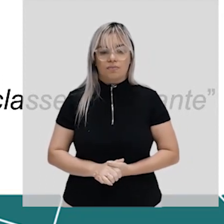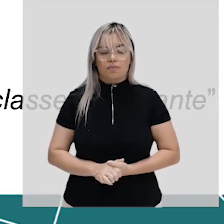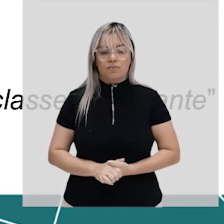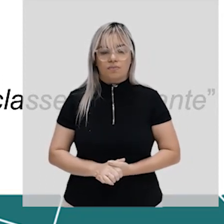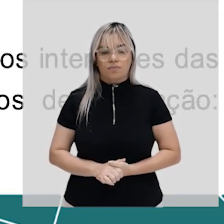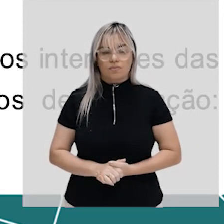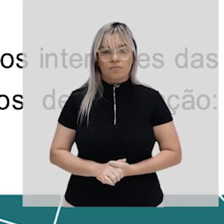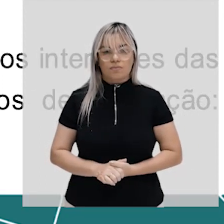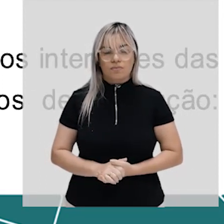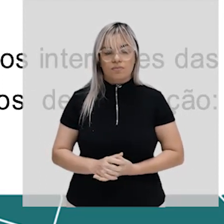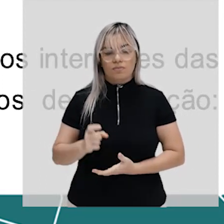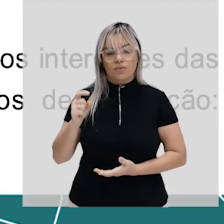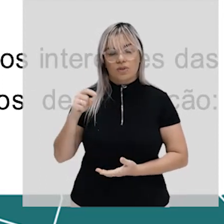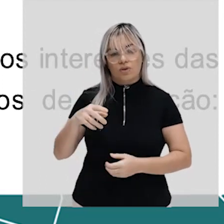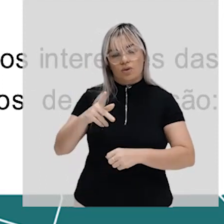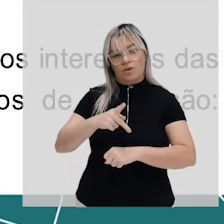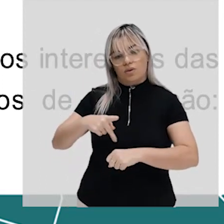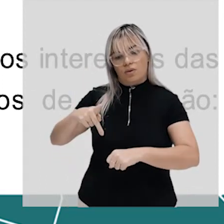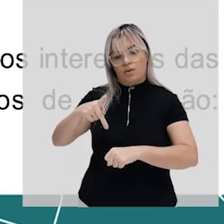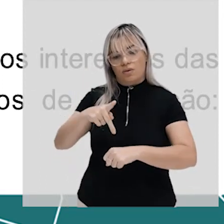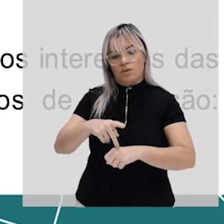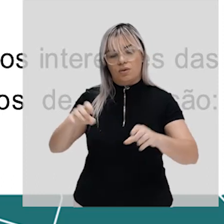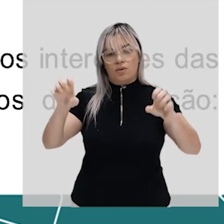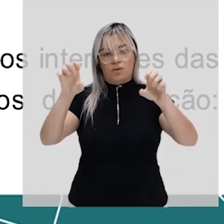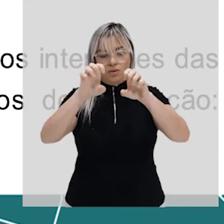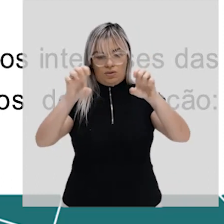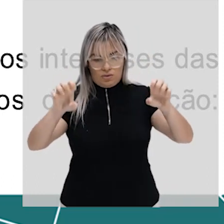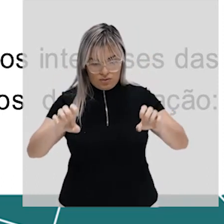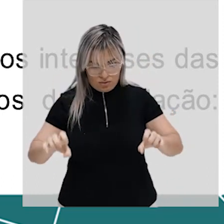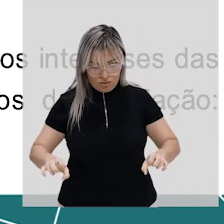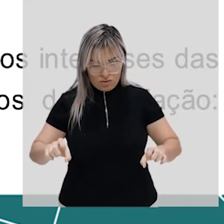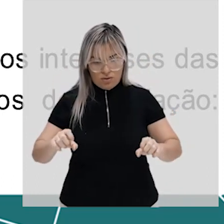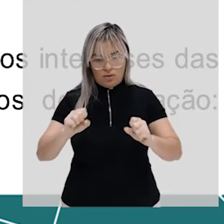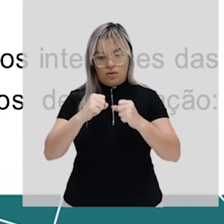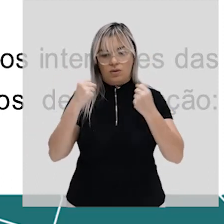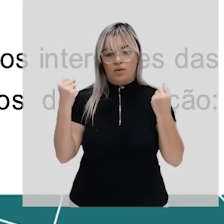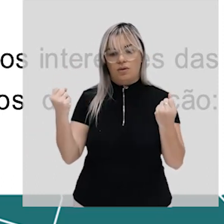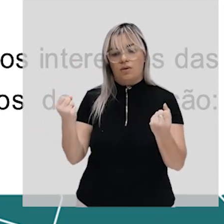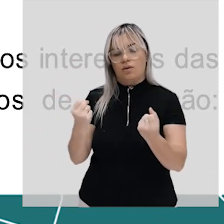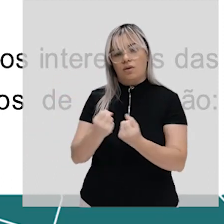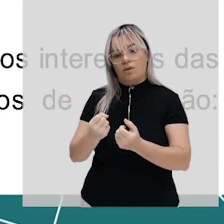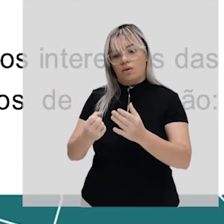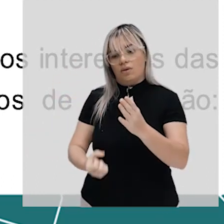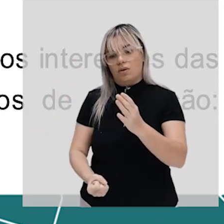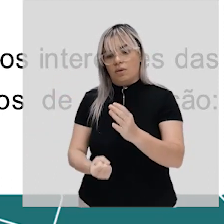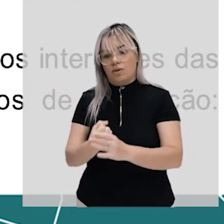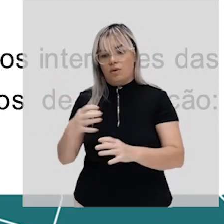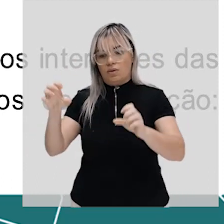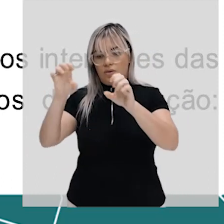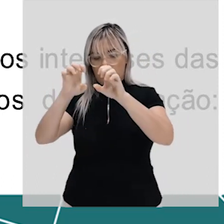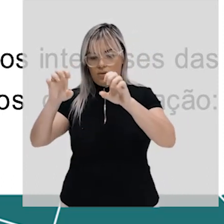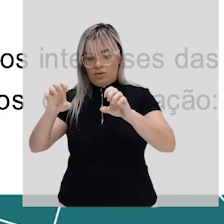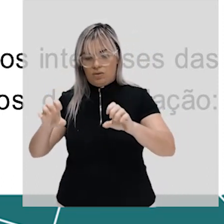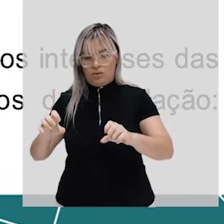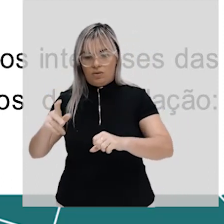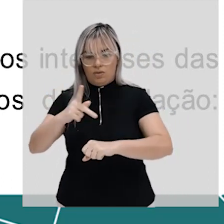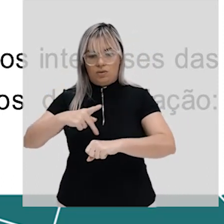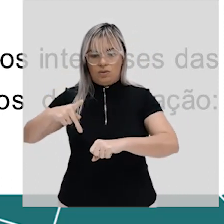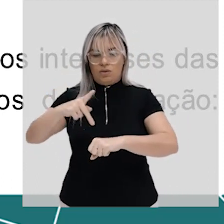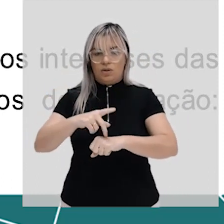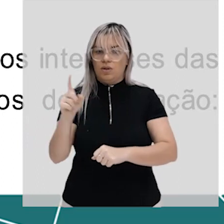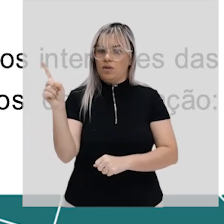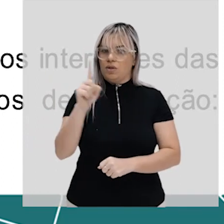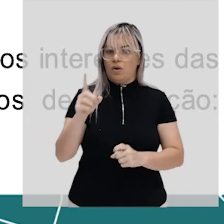é justamente o Estado a estrutura social que dá origem a estrutura do Estado e não o inverso